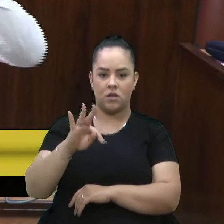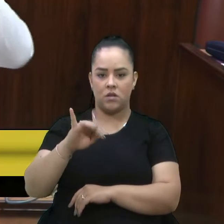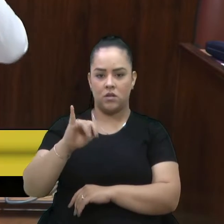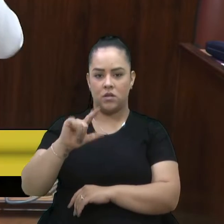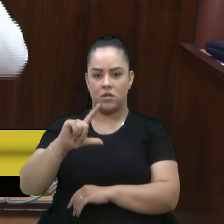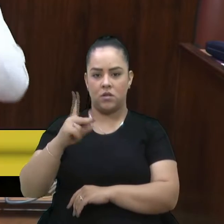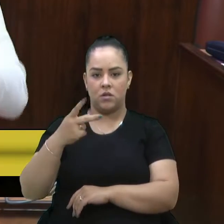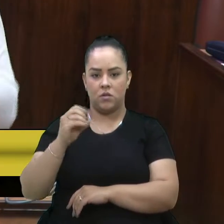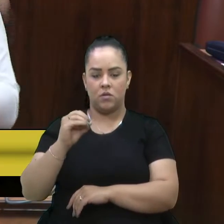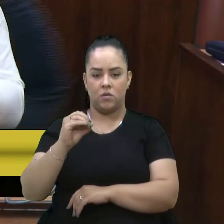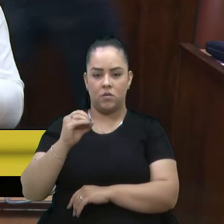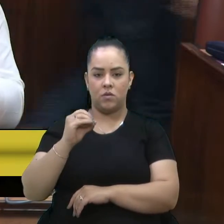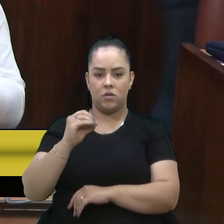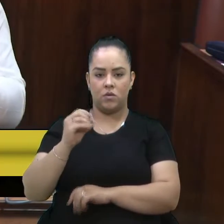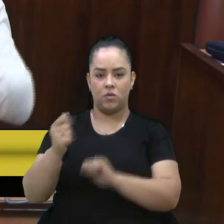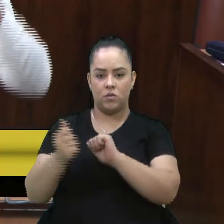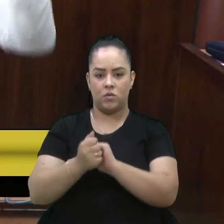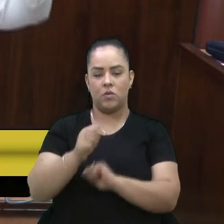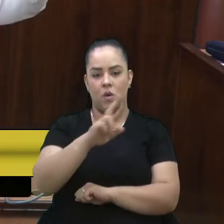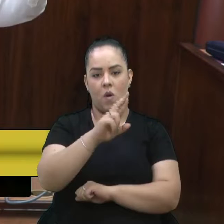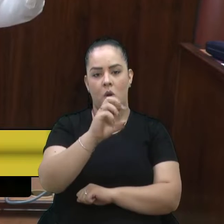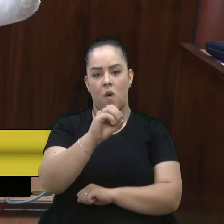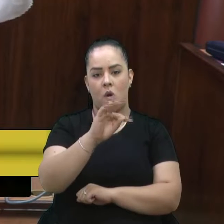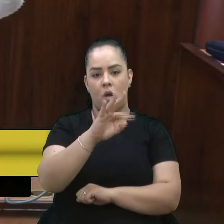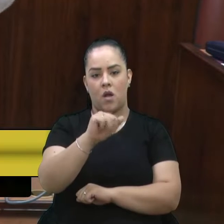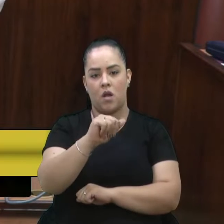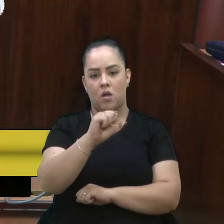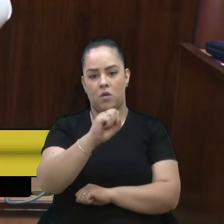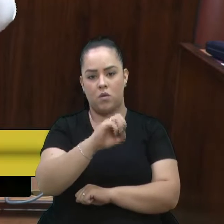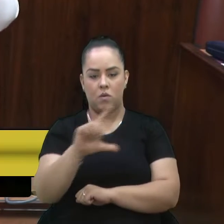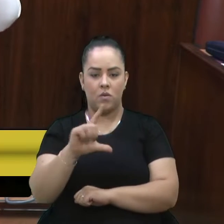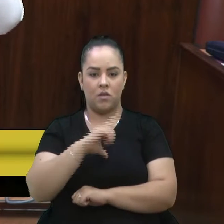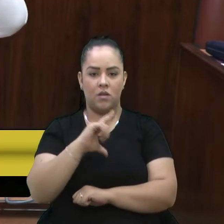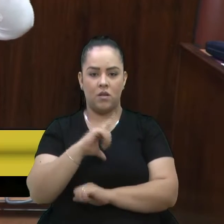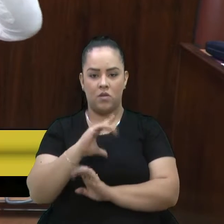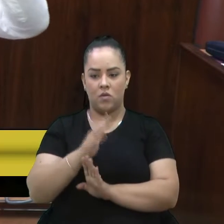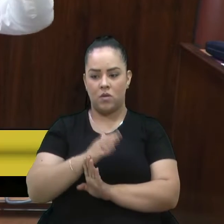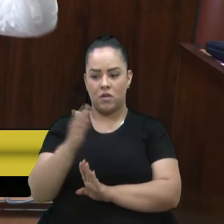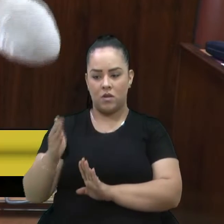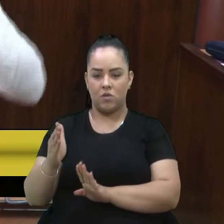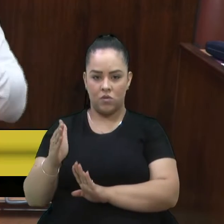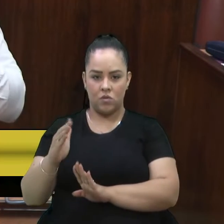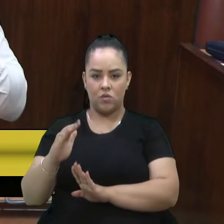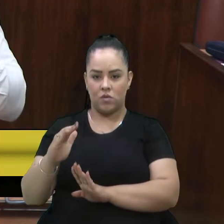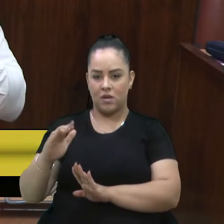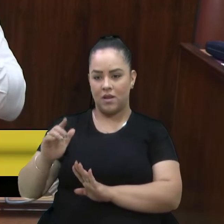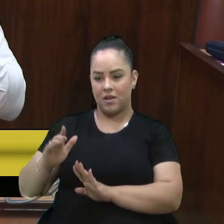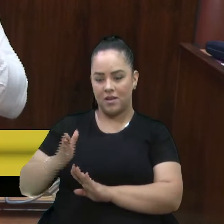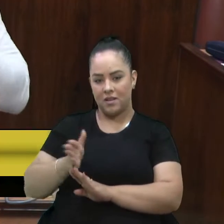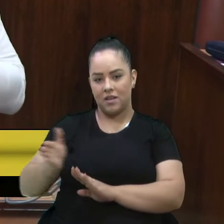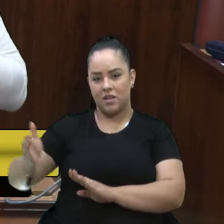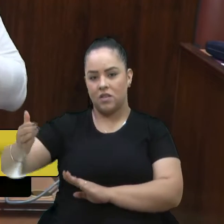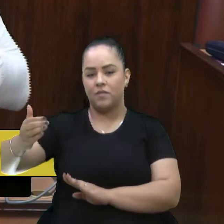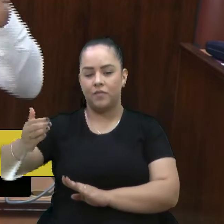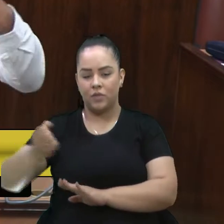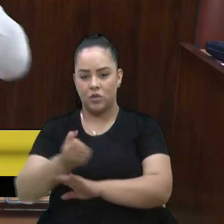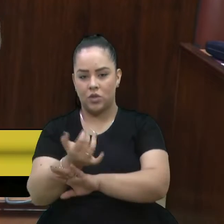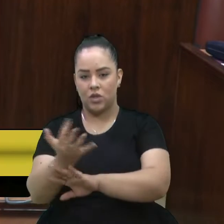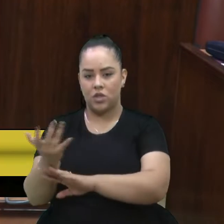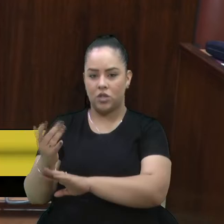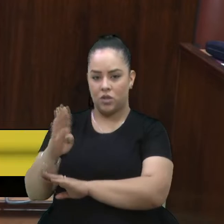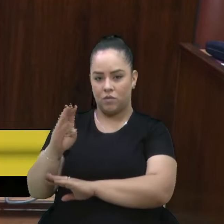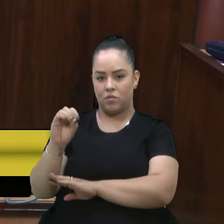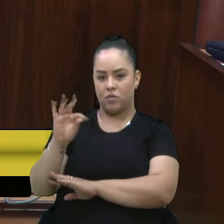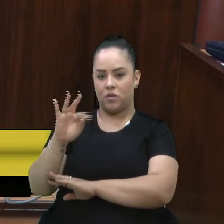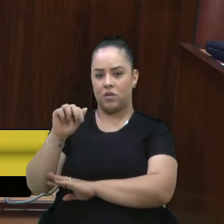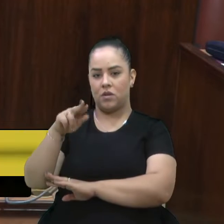com a Rota do Sol. Ou seja, aquela que sai ao lado do Jardim Botânico e que muitas pessoas utilizam. Eu, por exemplo, ia